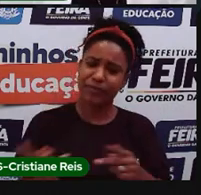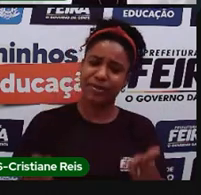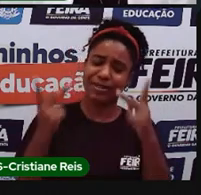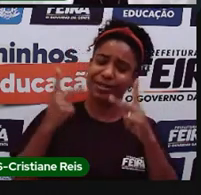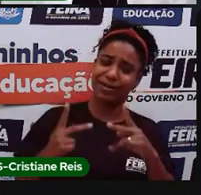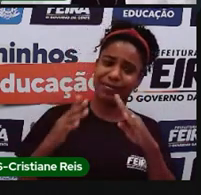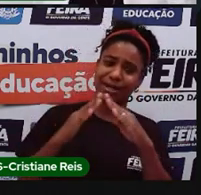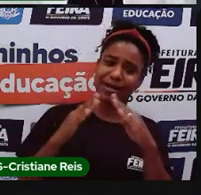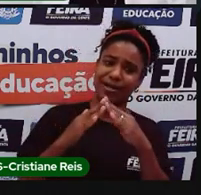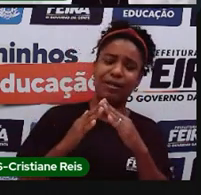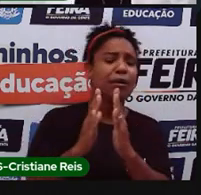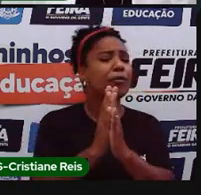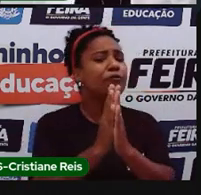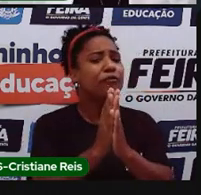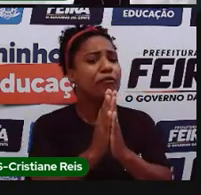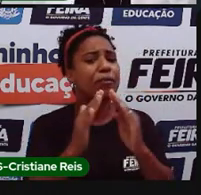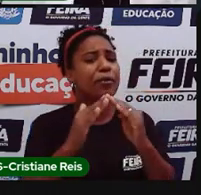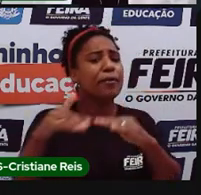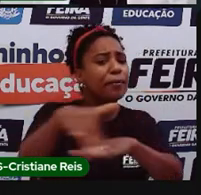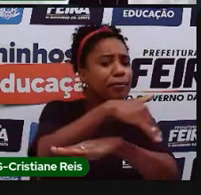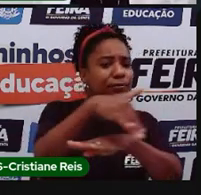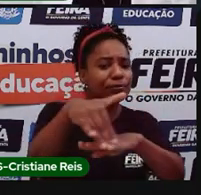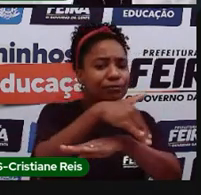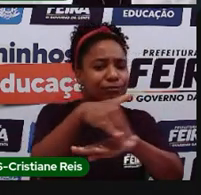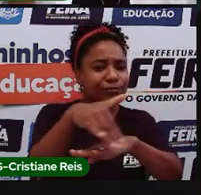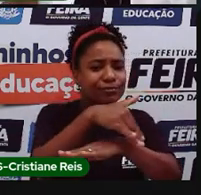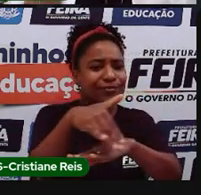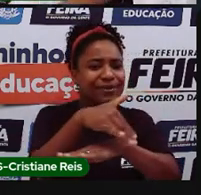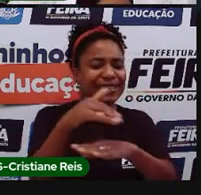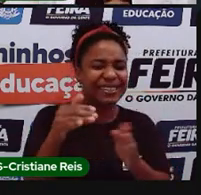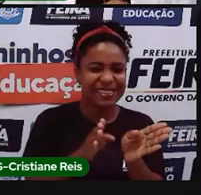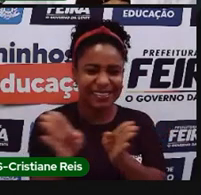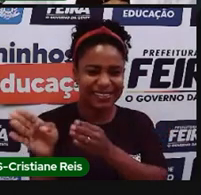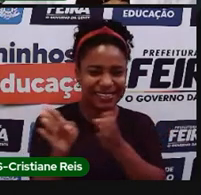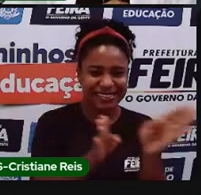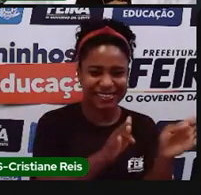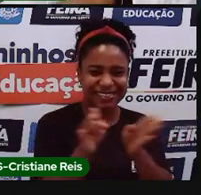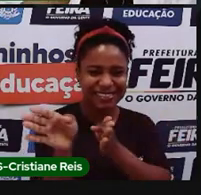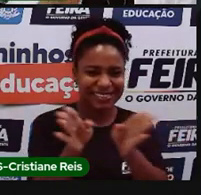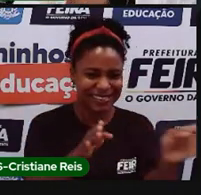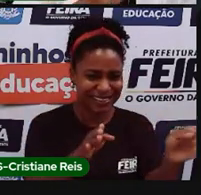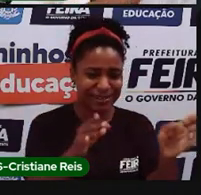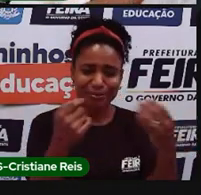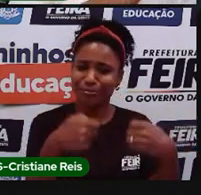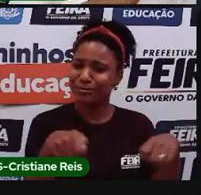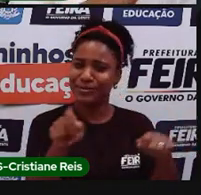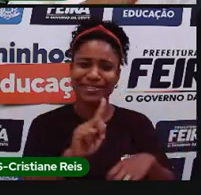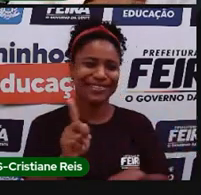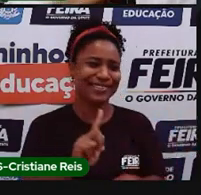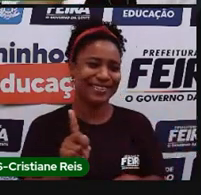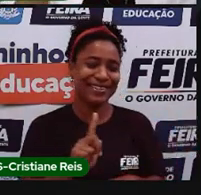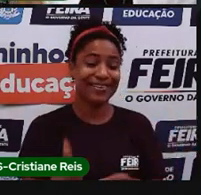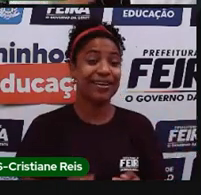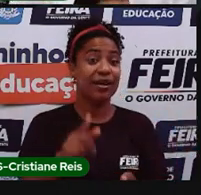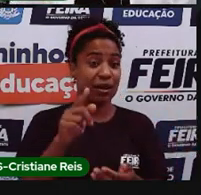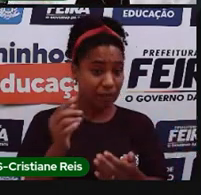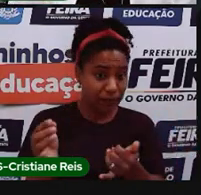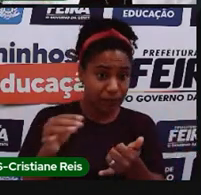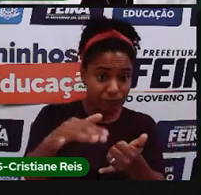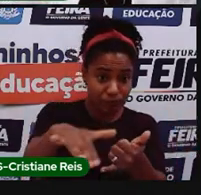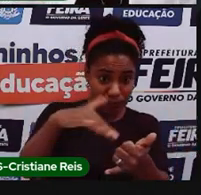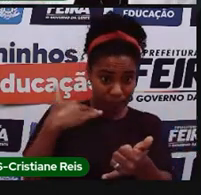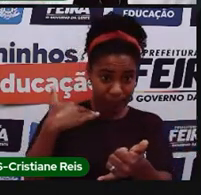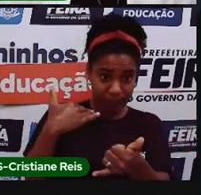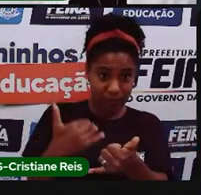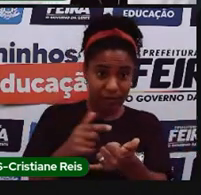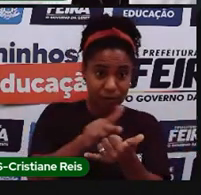aí do endereço da sua casa, você vai dizer para mim assim, Pró, me manda aí sua localização, e quem é que vai levar essa informação é o GPS,